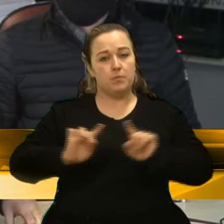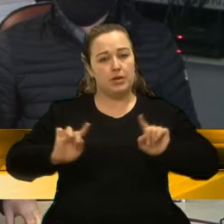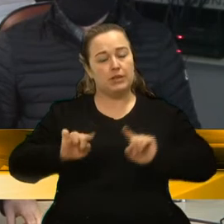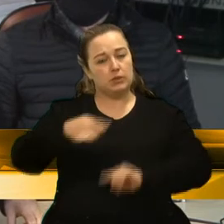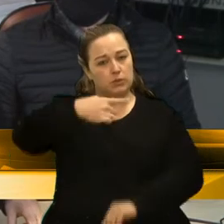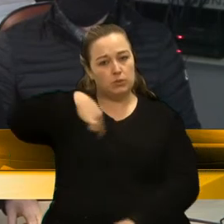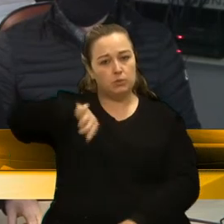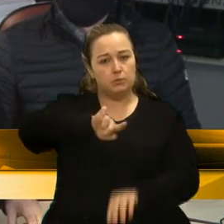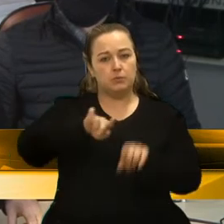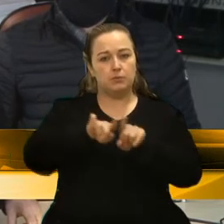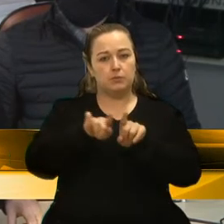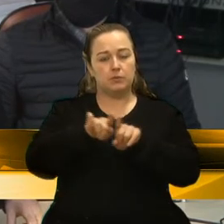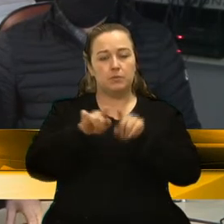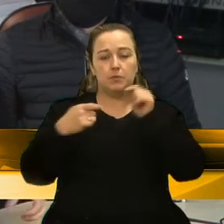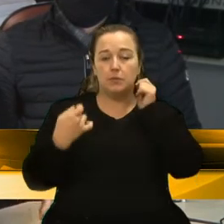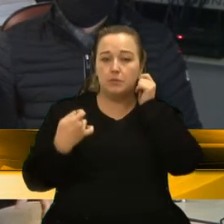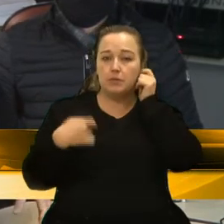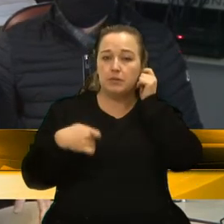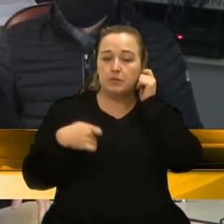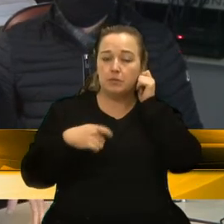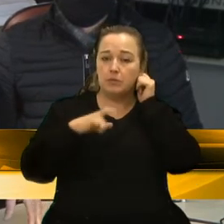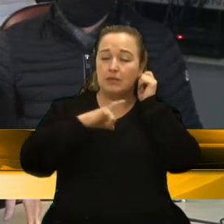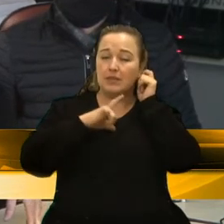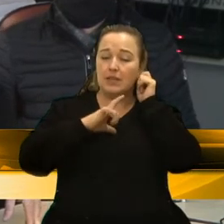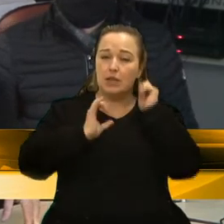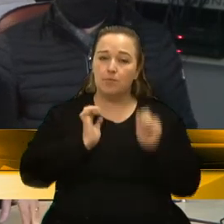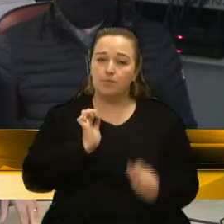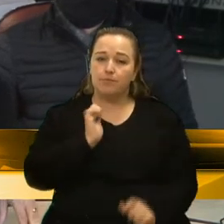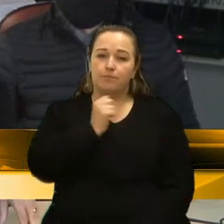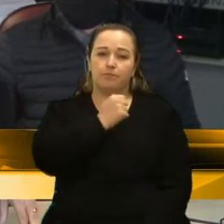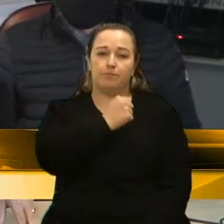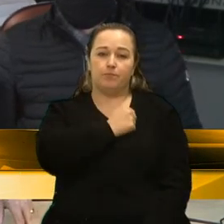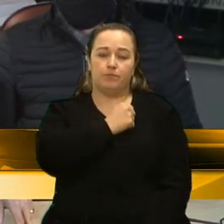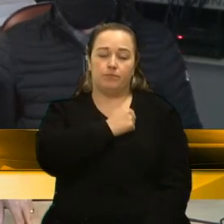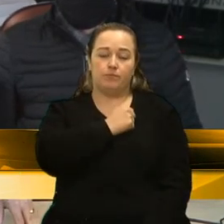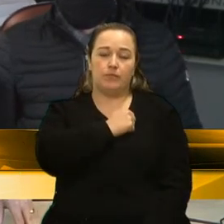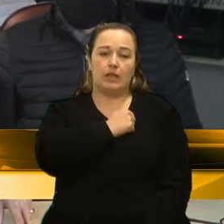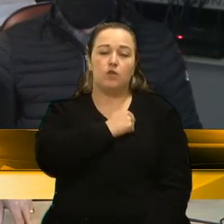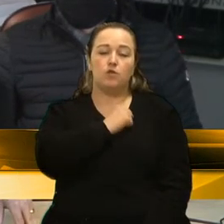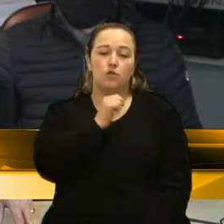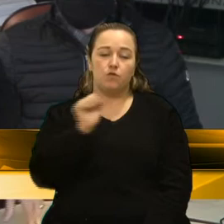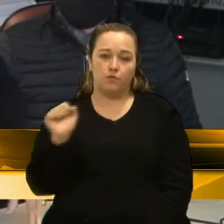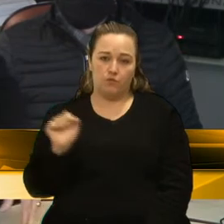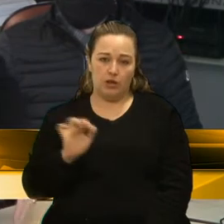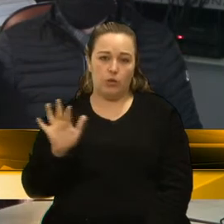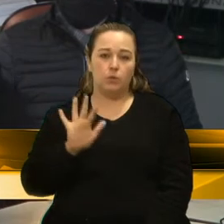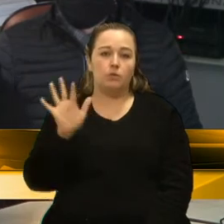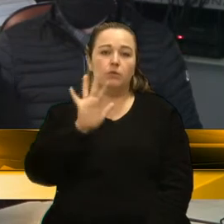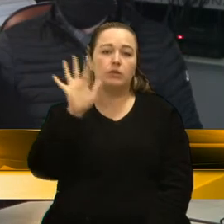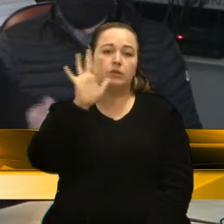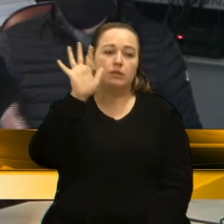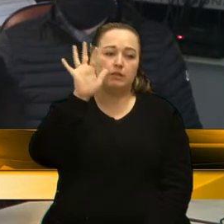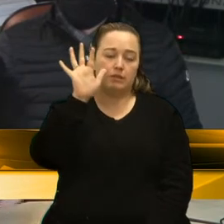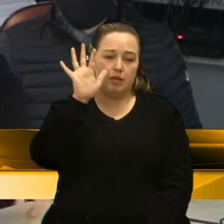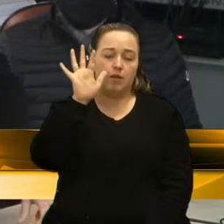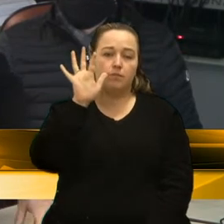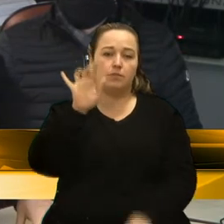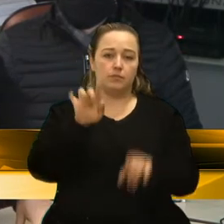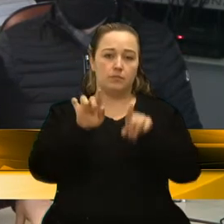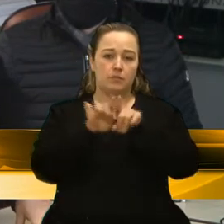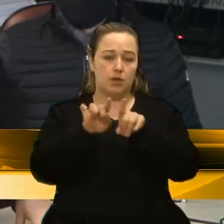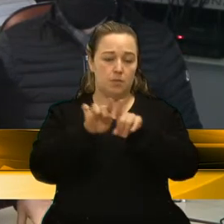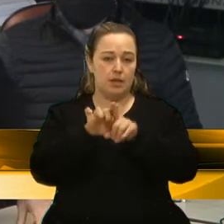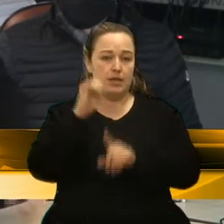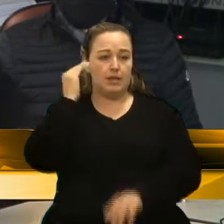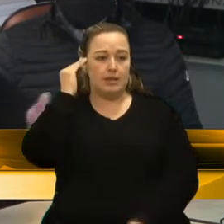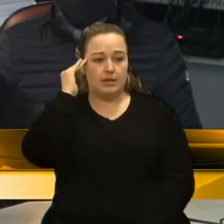ter a humildade e a hombridade de reconhecer que, mais antes do que nada, gente poder ter, então,